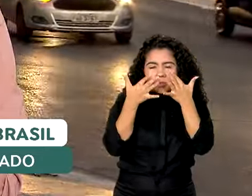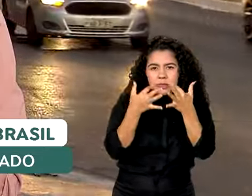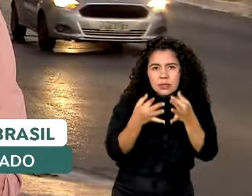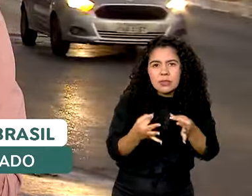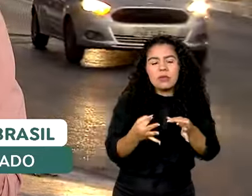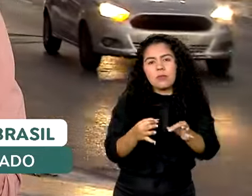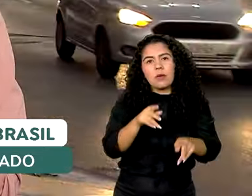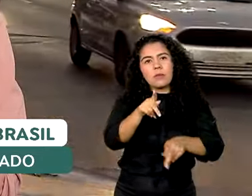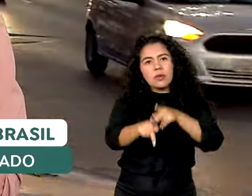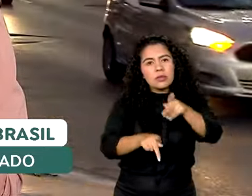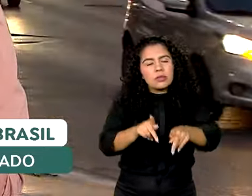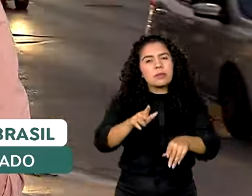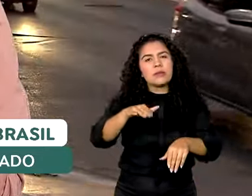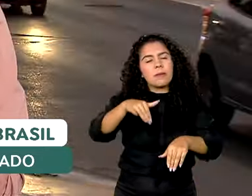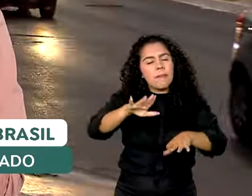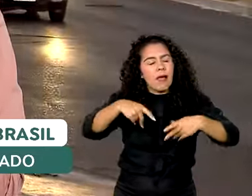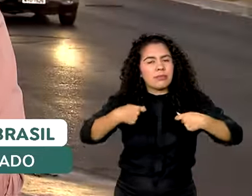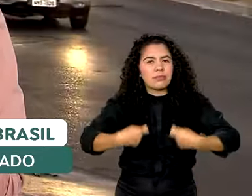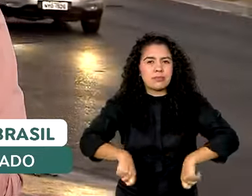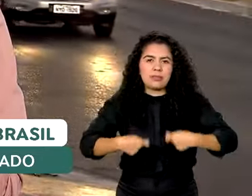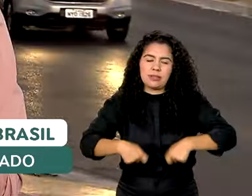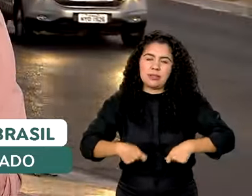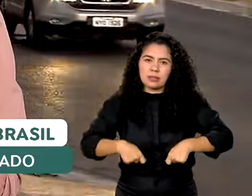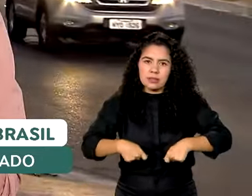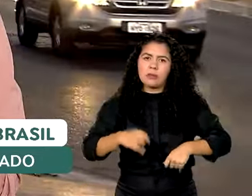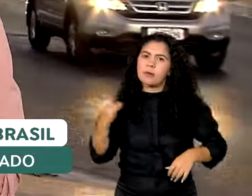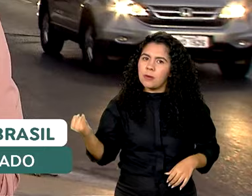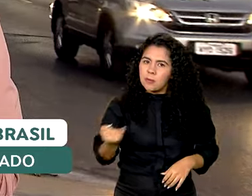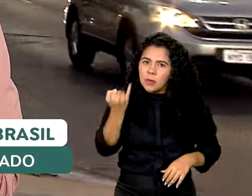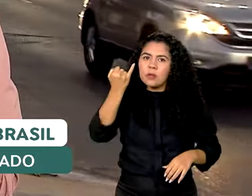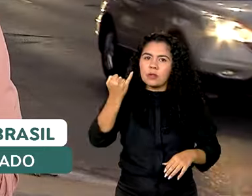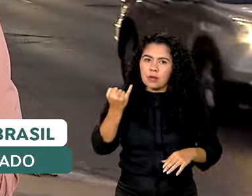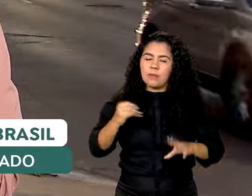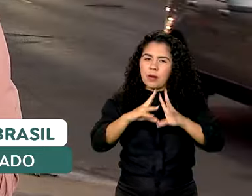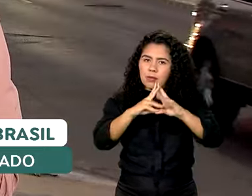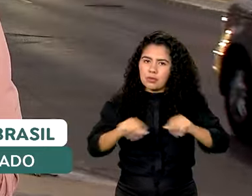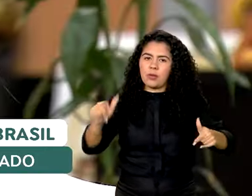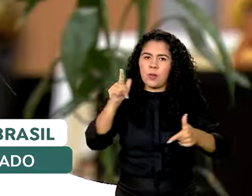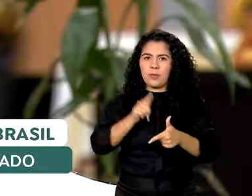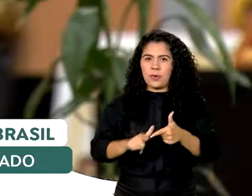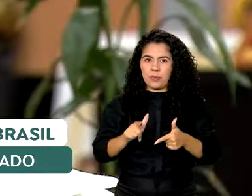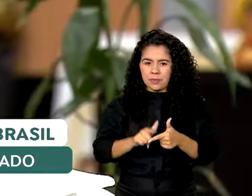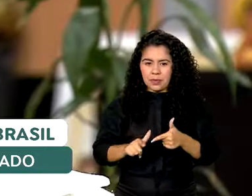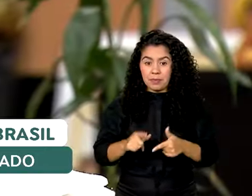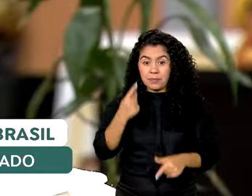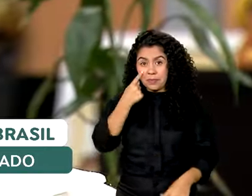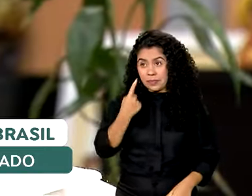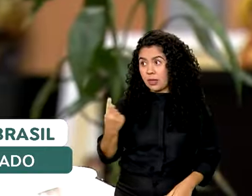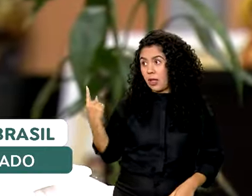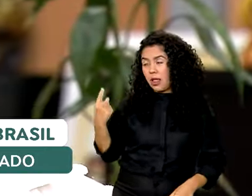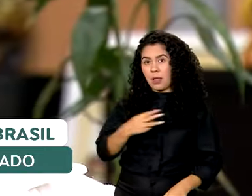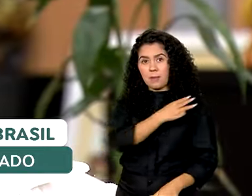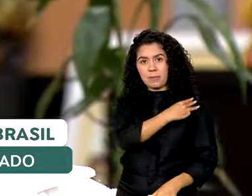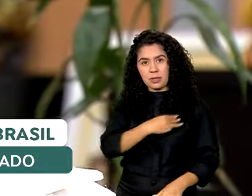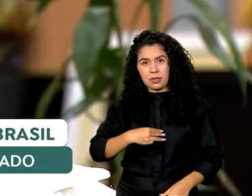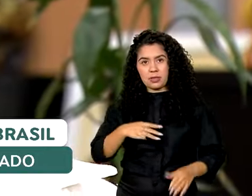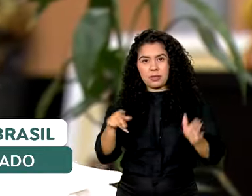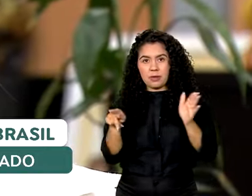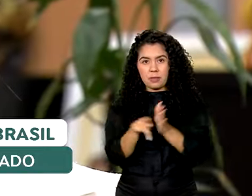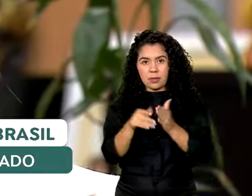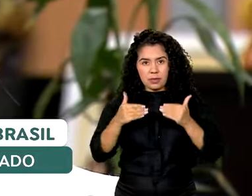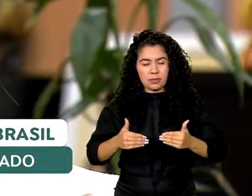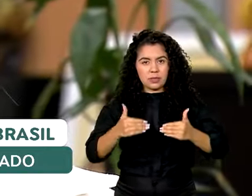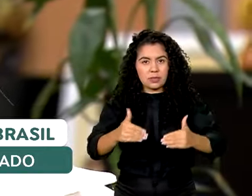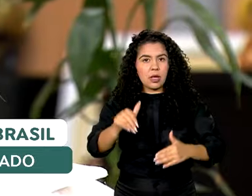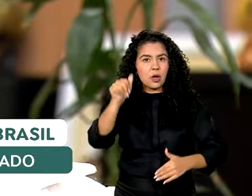vulneráveis, como as mulheres, é fundamental para atacar problemas como a fome. Segundo a ministra das Mulheres, Cida Gonçalves,